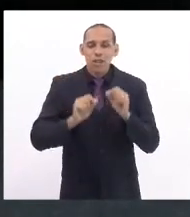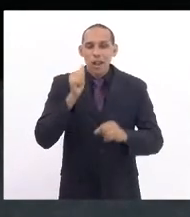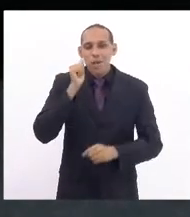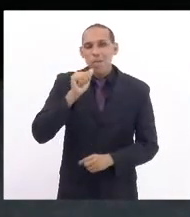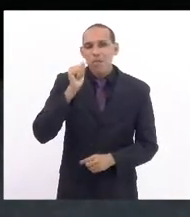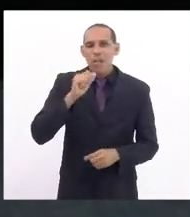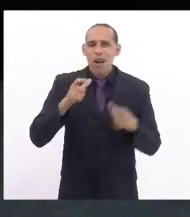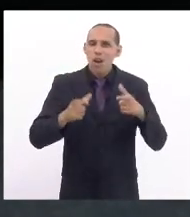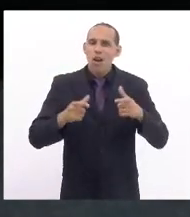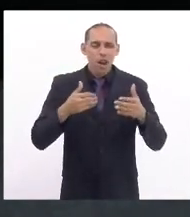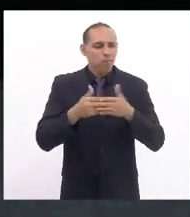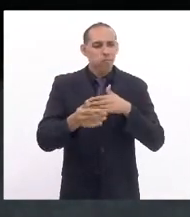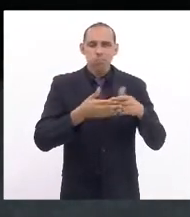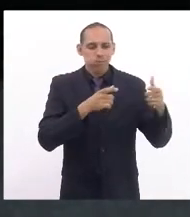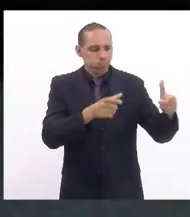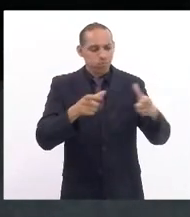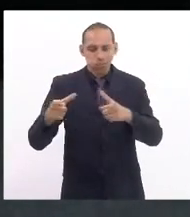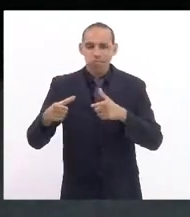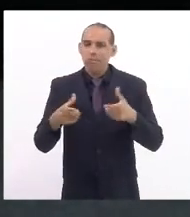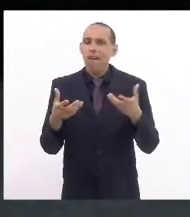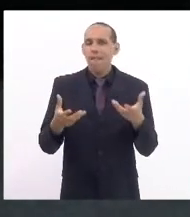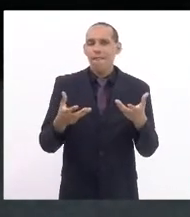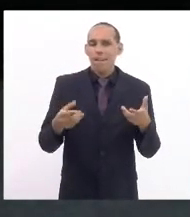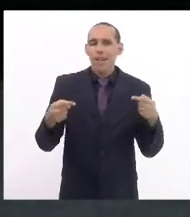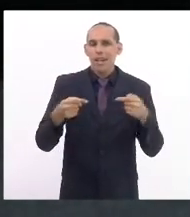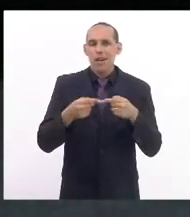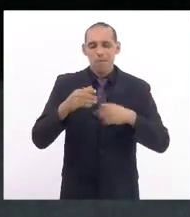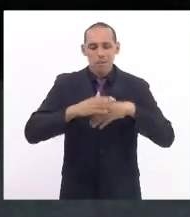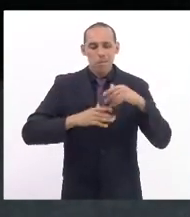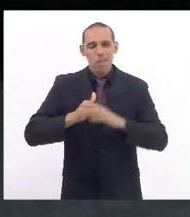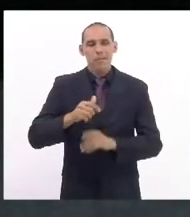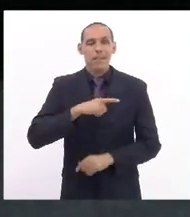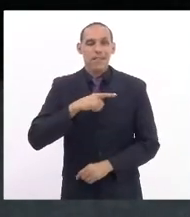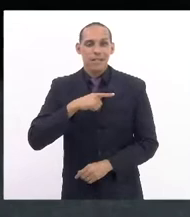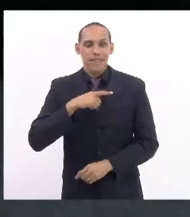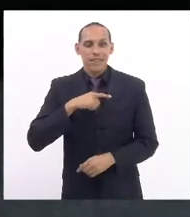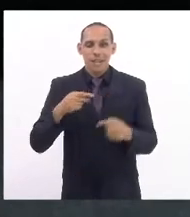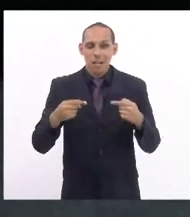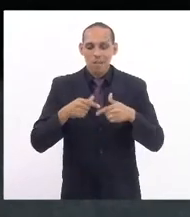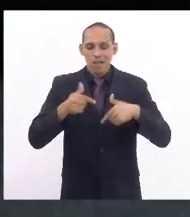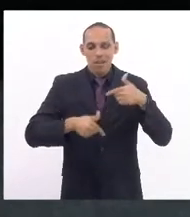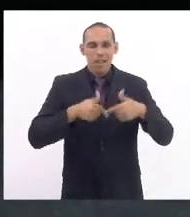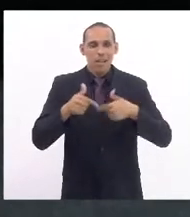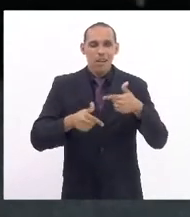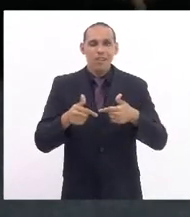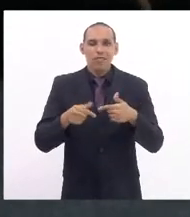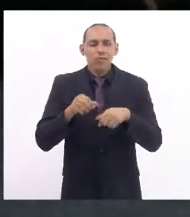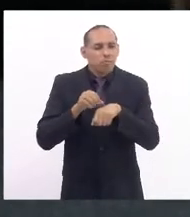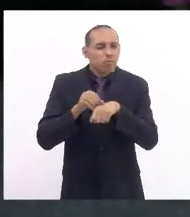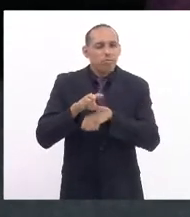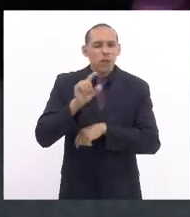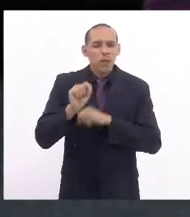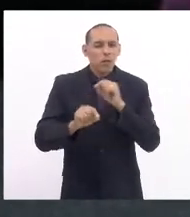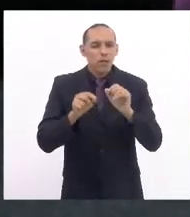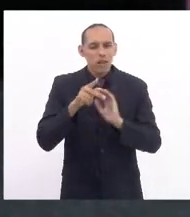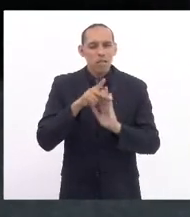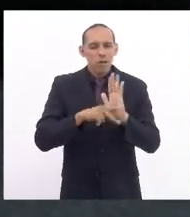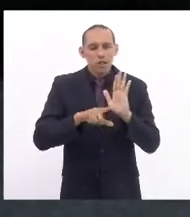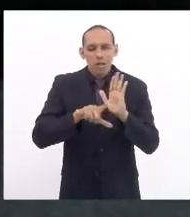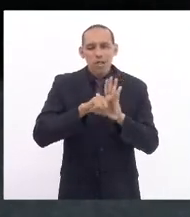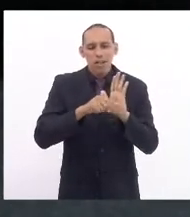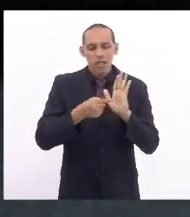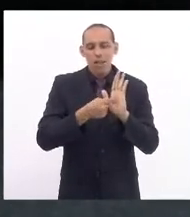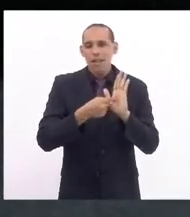onde ela quiser e onde ela entender que está qualificada para aquele trabalho, ela sugere no seu projeto de lei